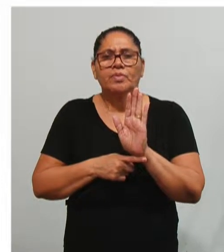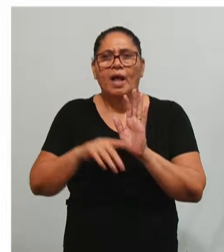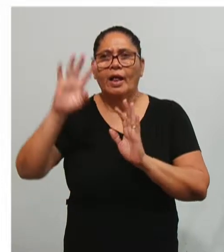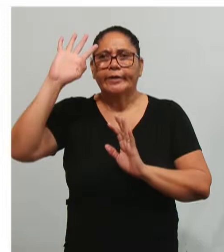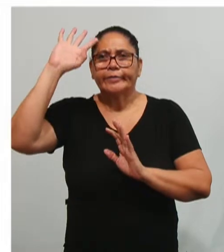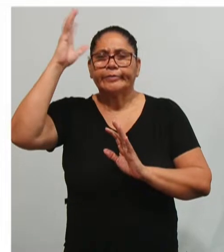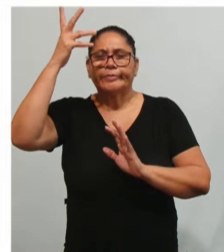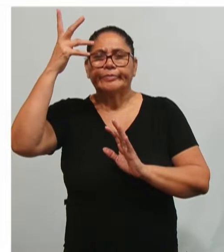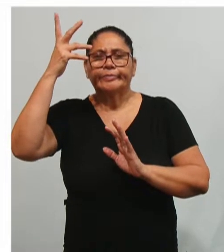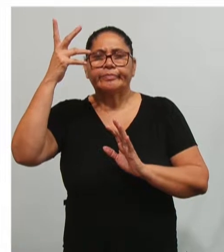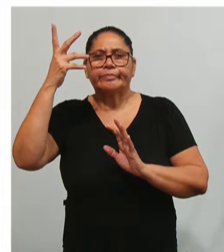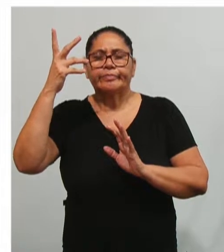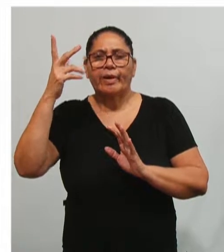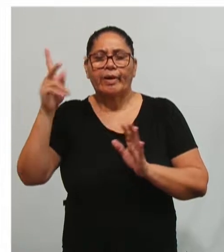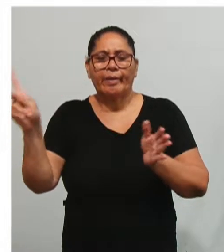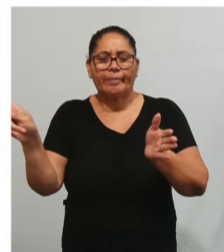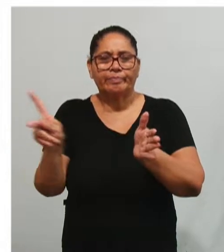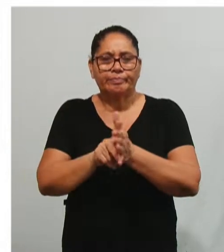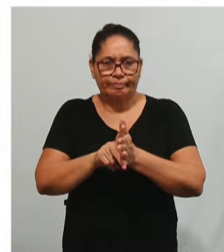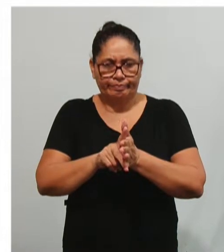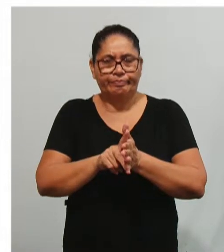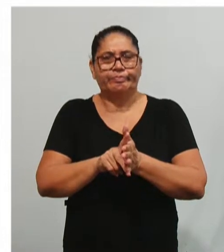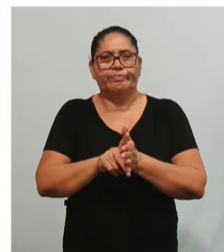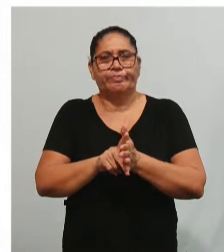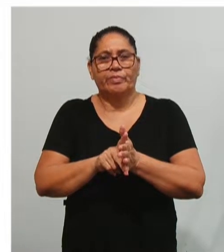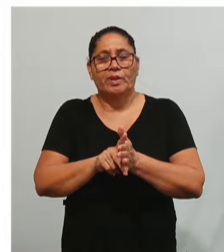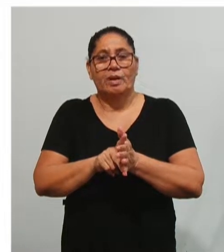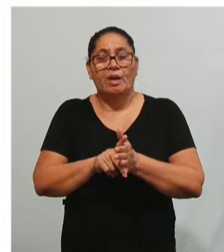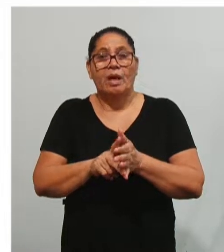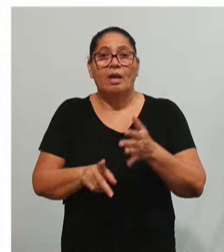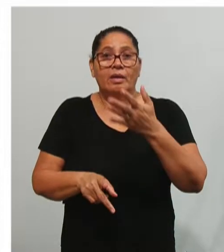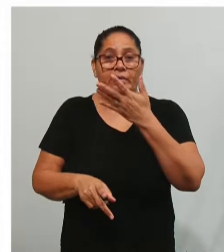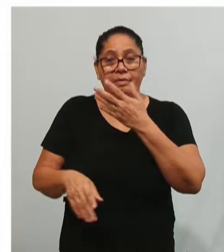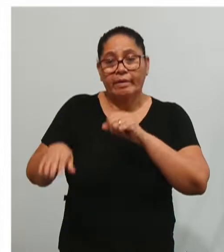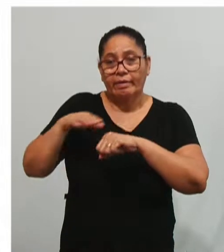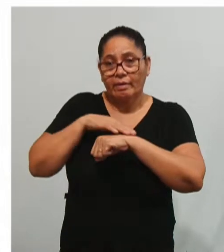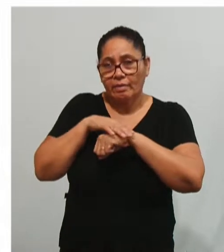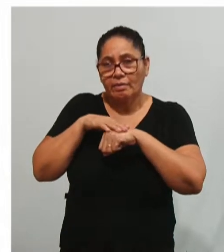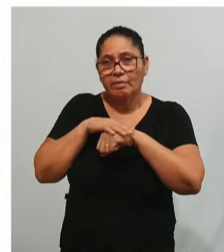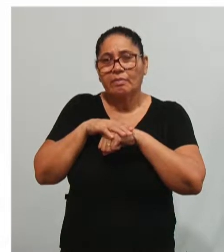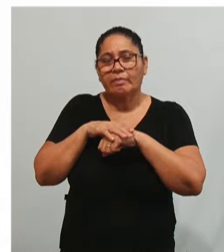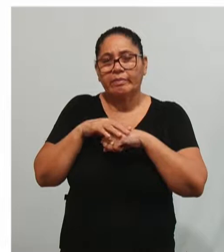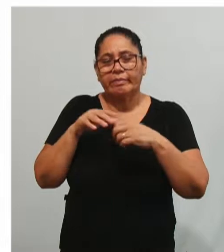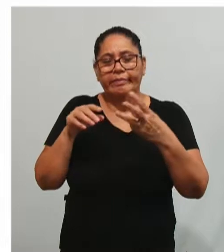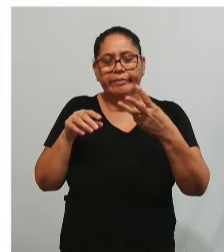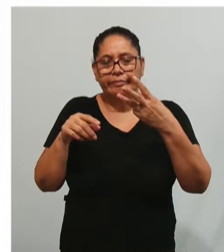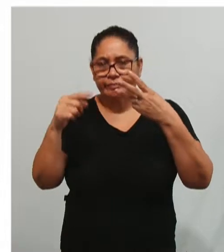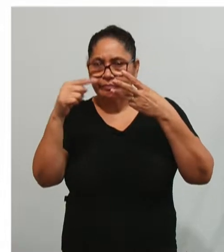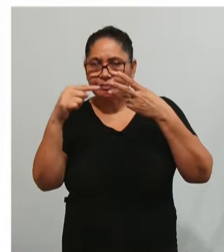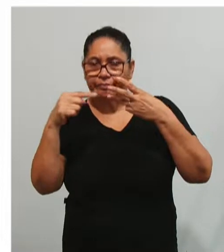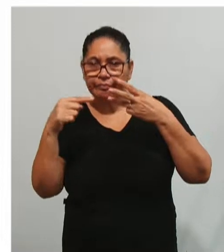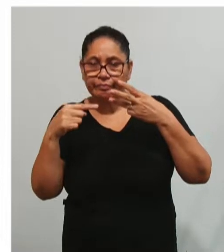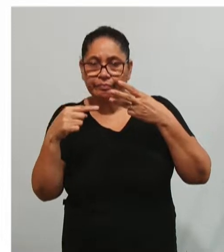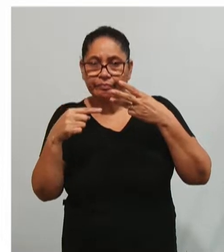decisões por conta própria. E aqui a gente faz uma conversa depois sobre esse ponto 3, viu? Controle,